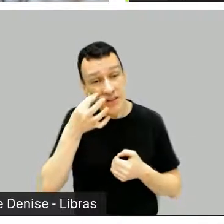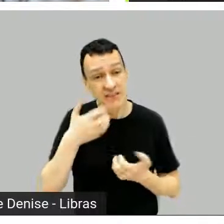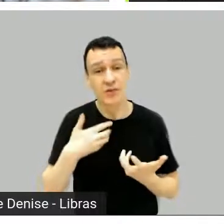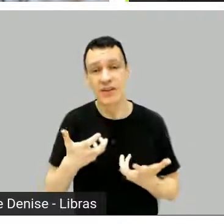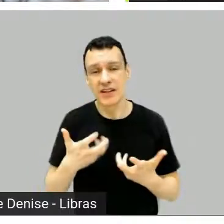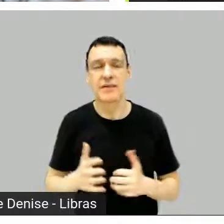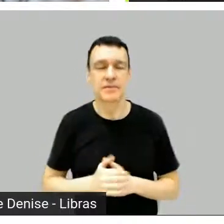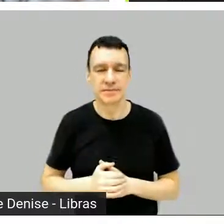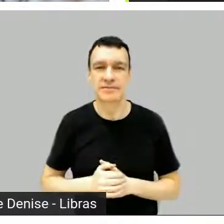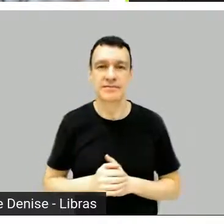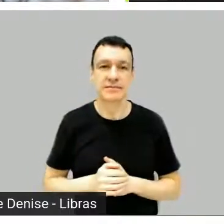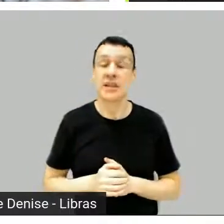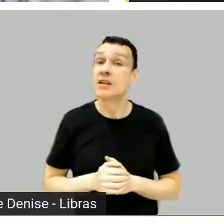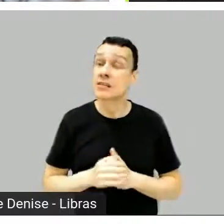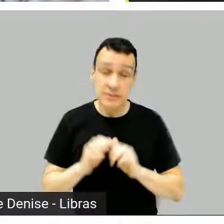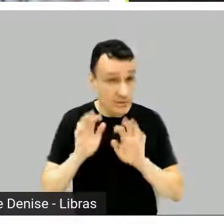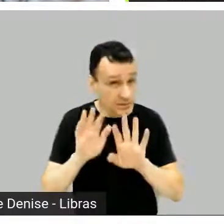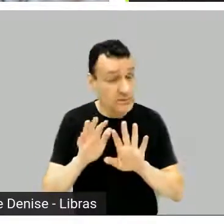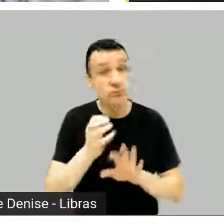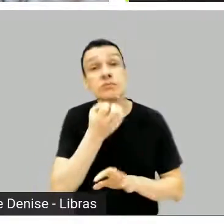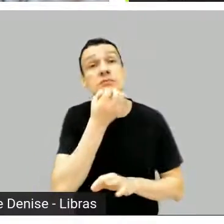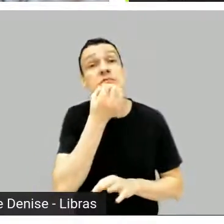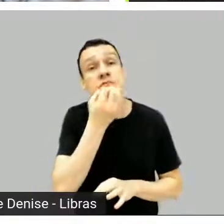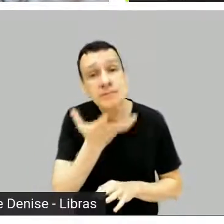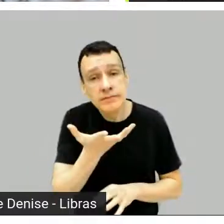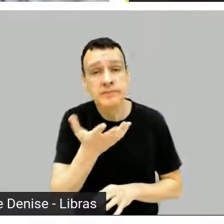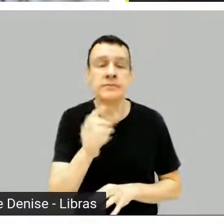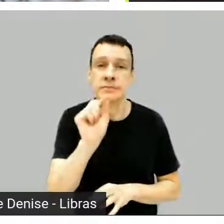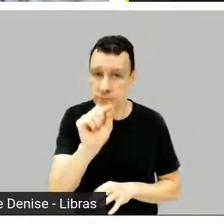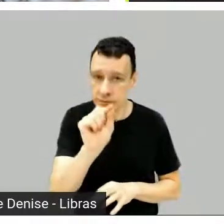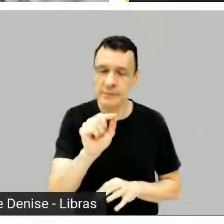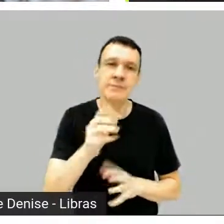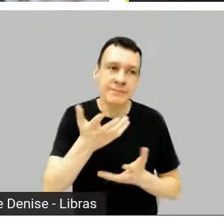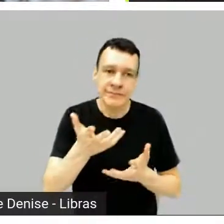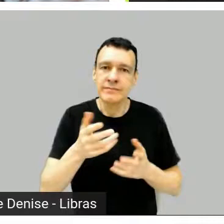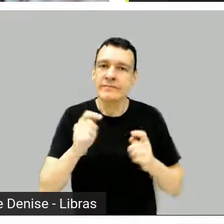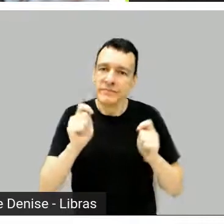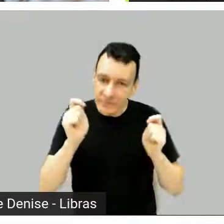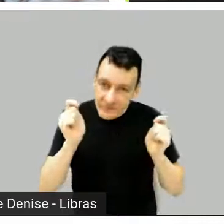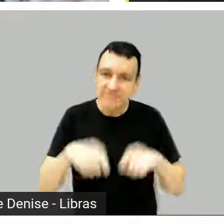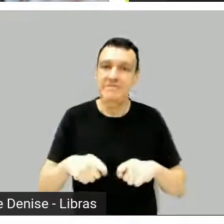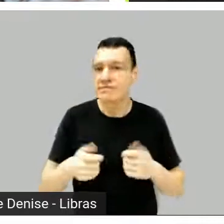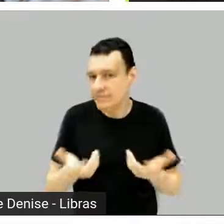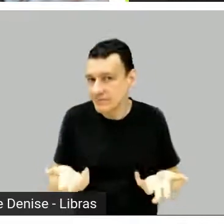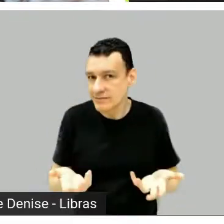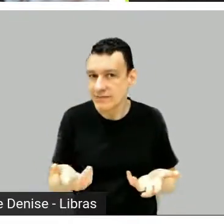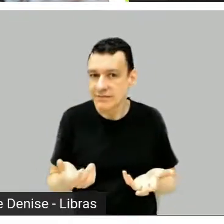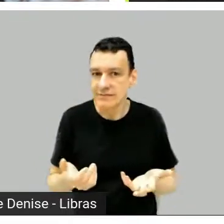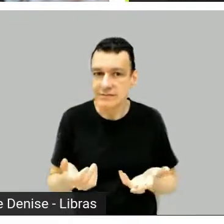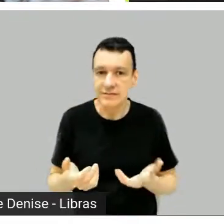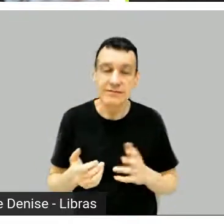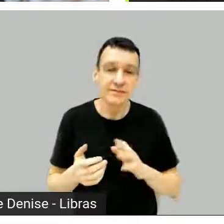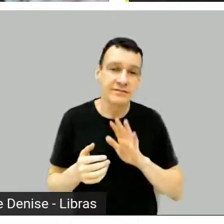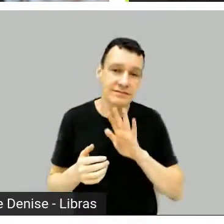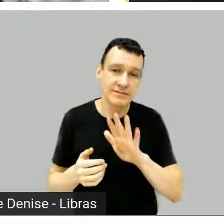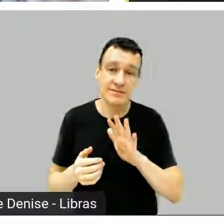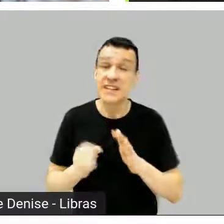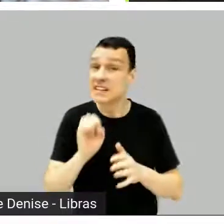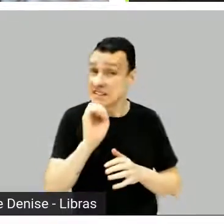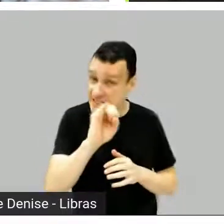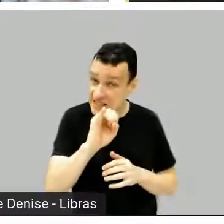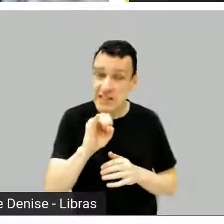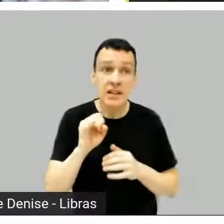o bom, a coisa boa, é porque torna possível, né? Porque se não existisse, a gente estaria parado.